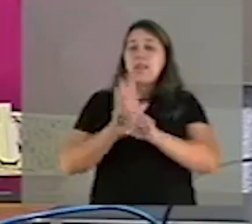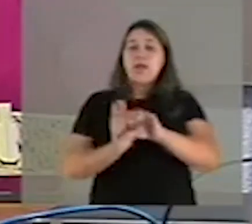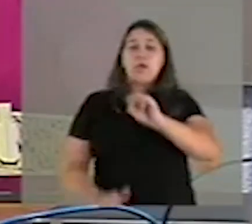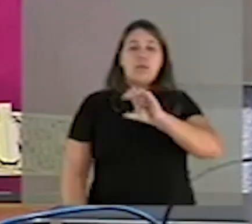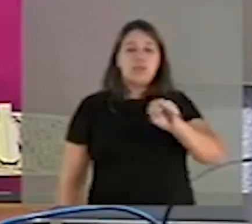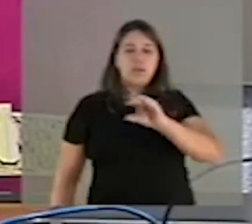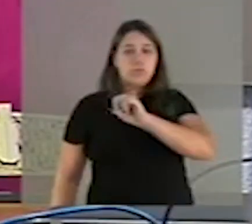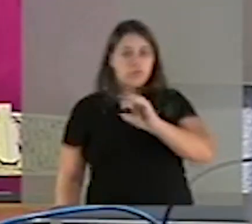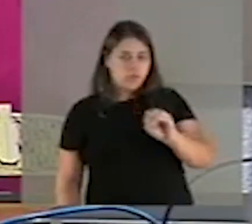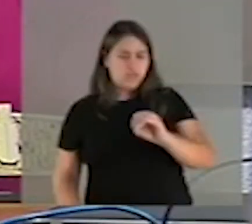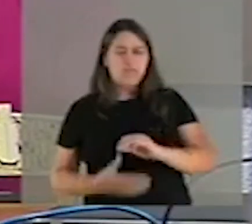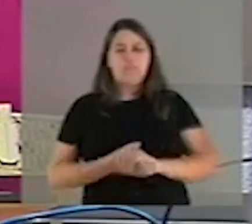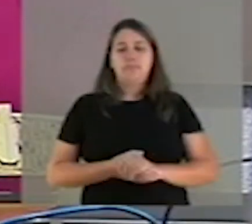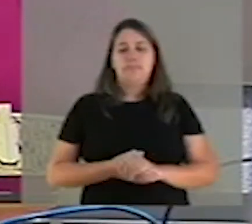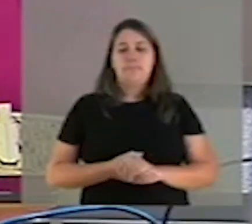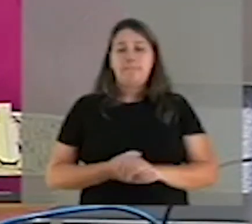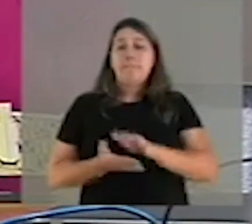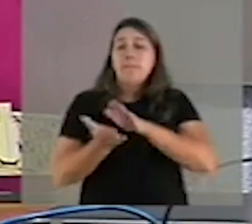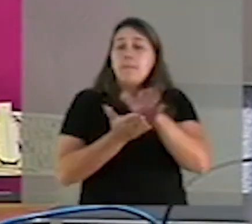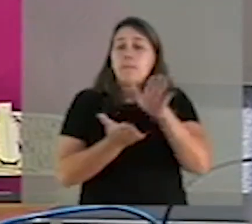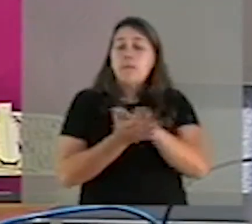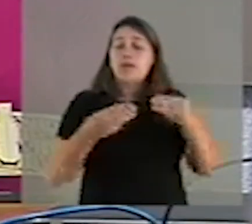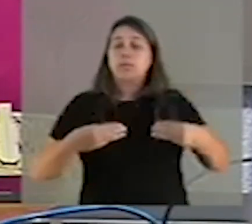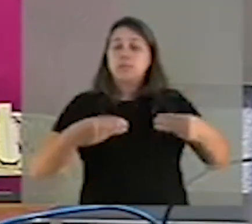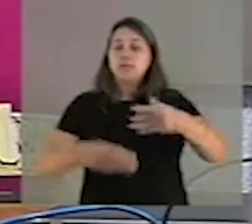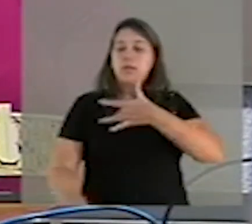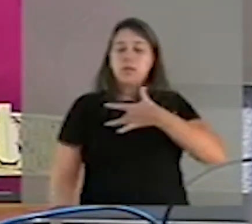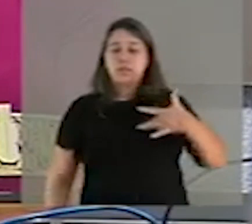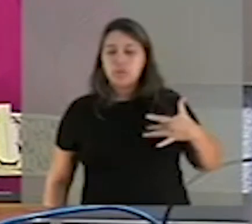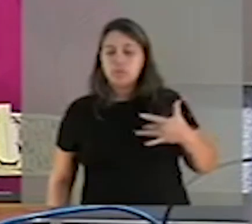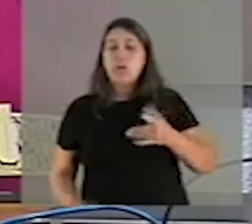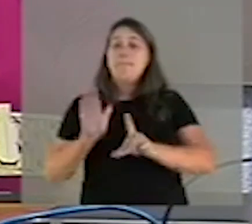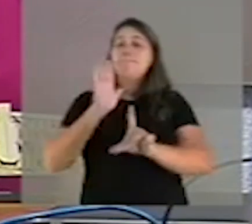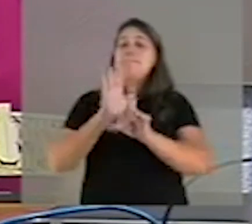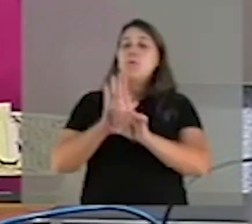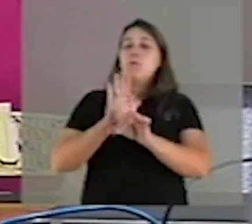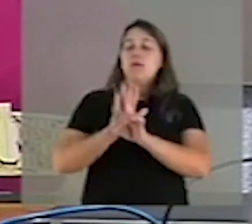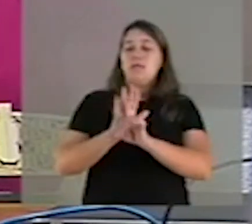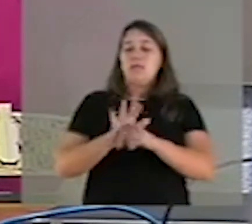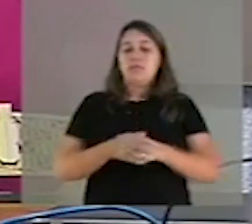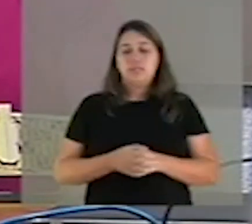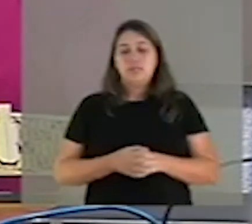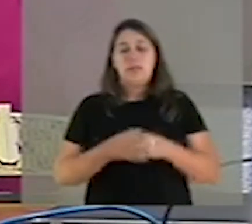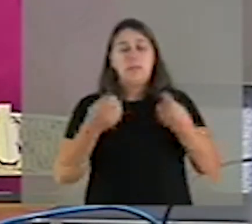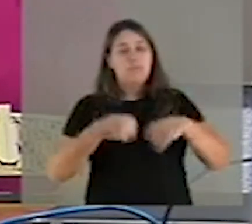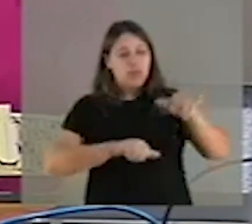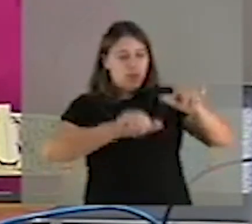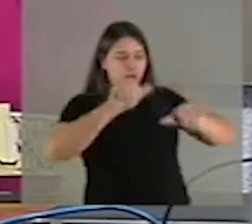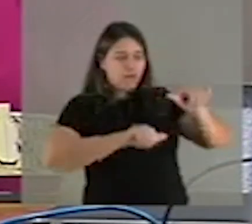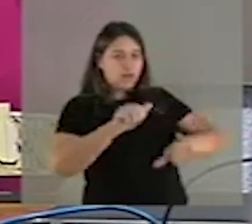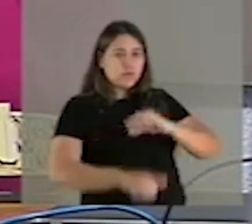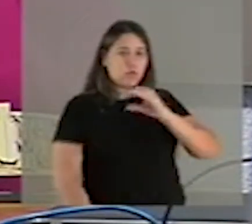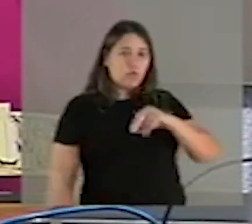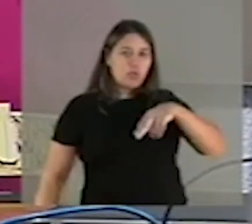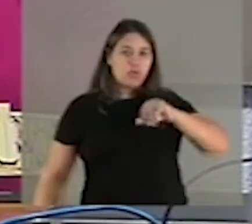publicados pelo Ministério da Saúde, por lei, ele passa pela avaliação da Conitec.